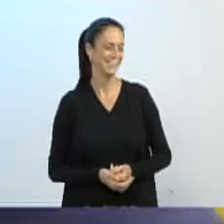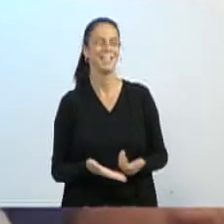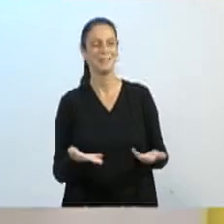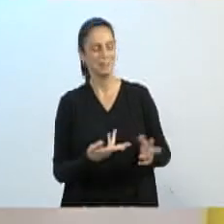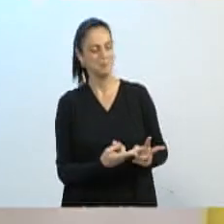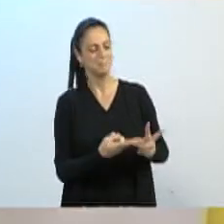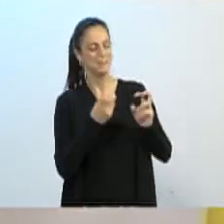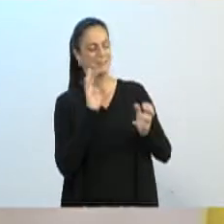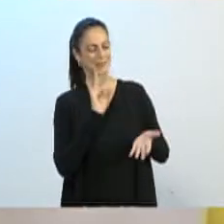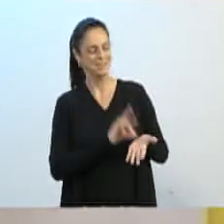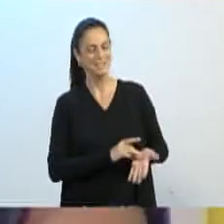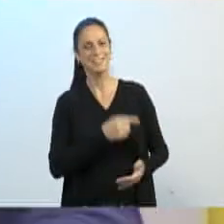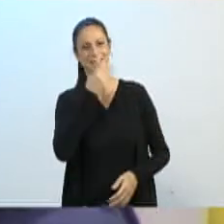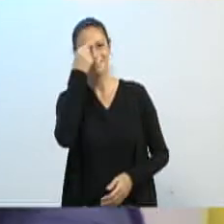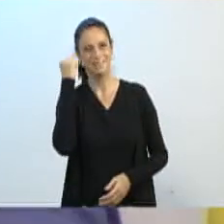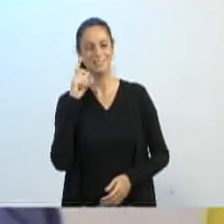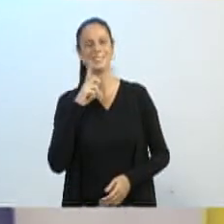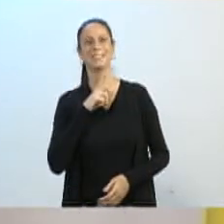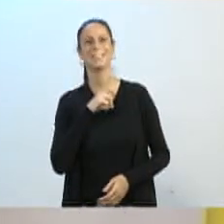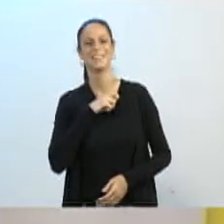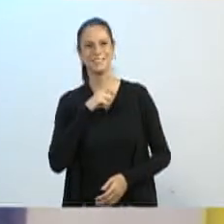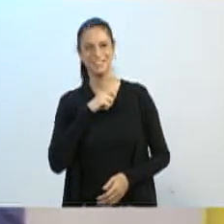Exª tem progressista na veia.